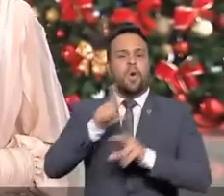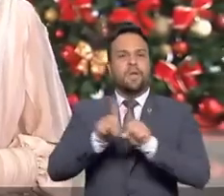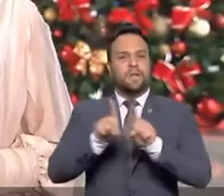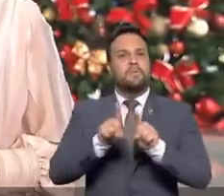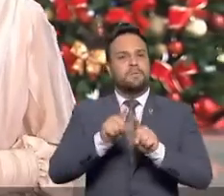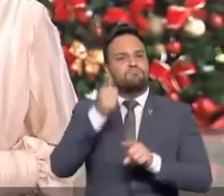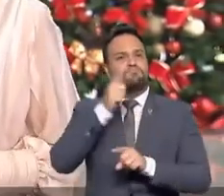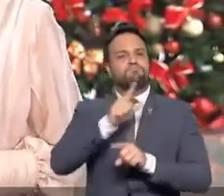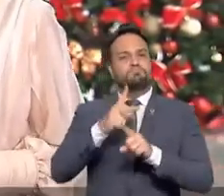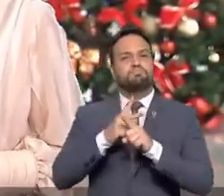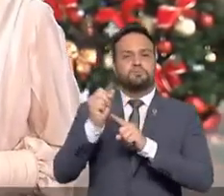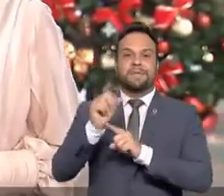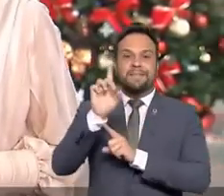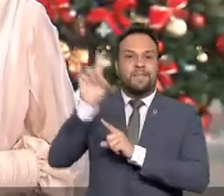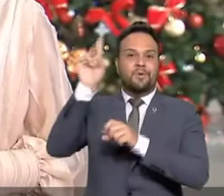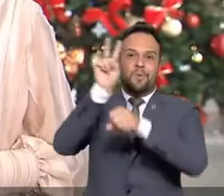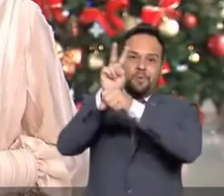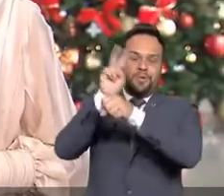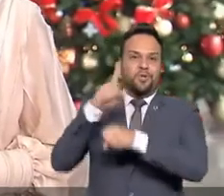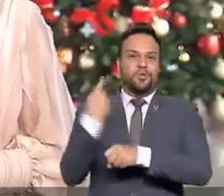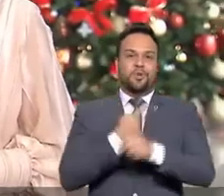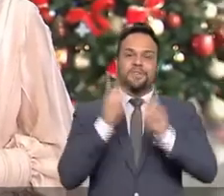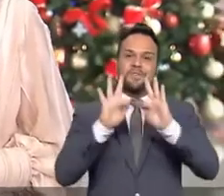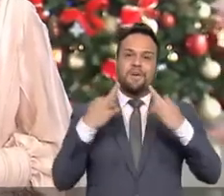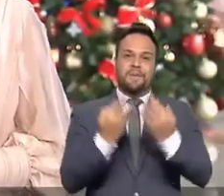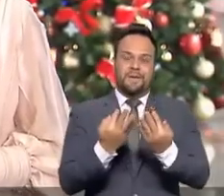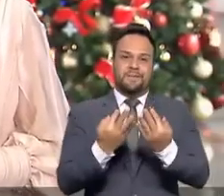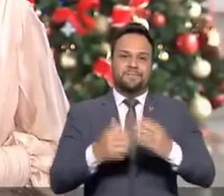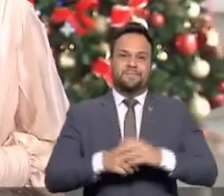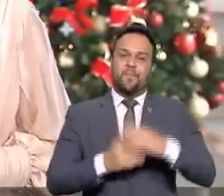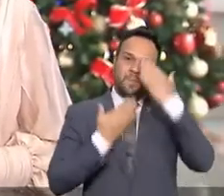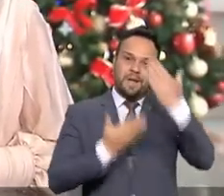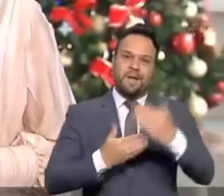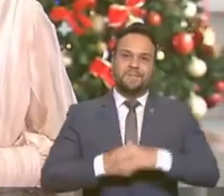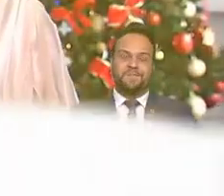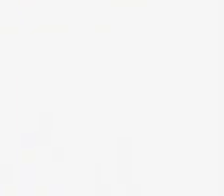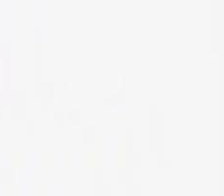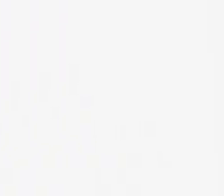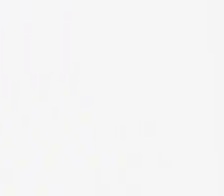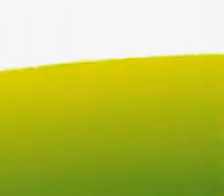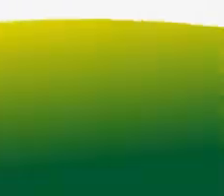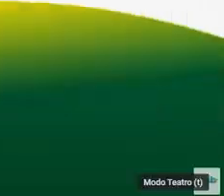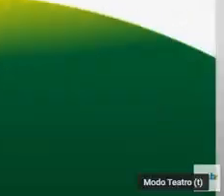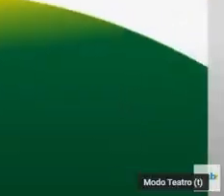realizações. Que Deus proteja as nossas famílias. Muito obrigado.